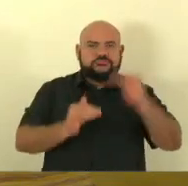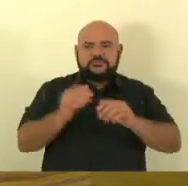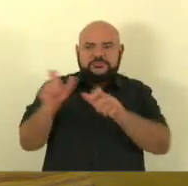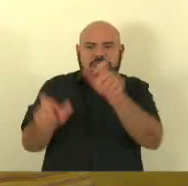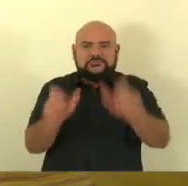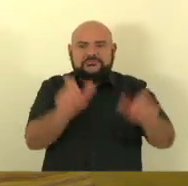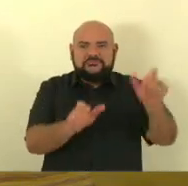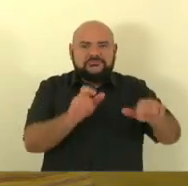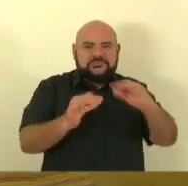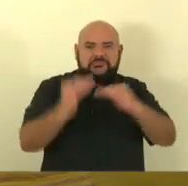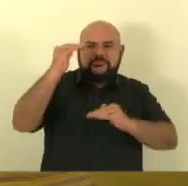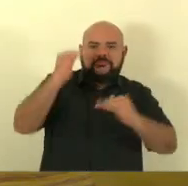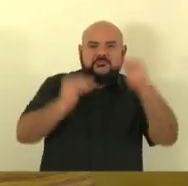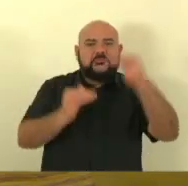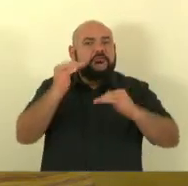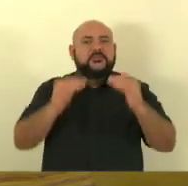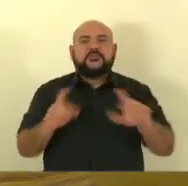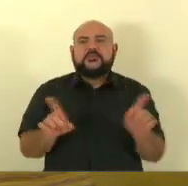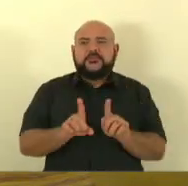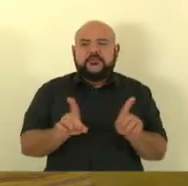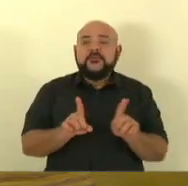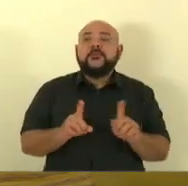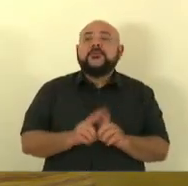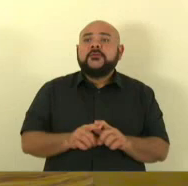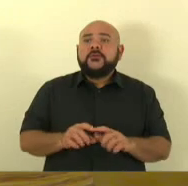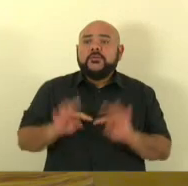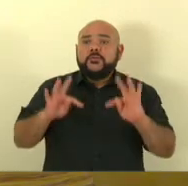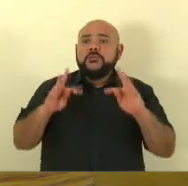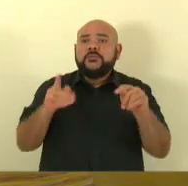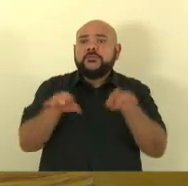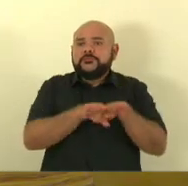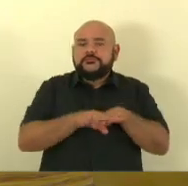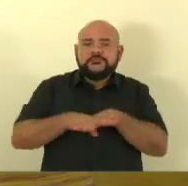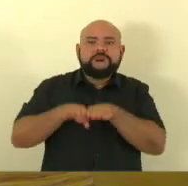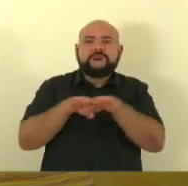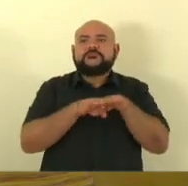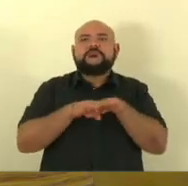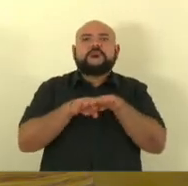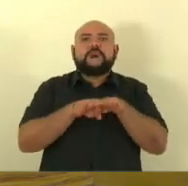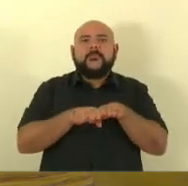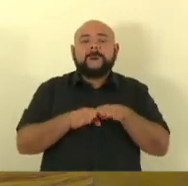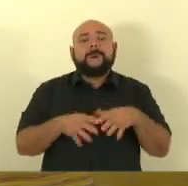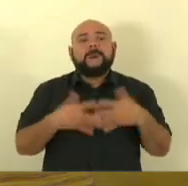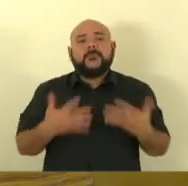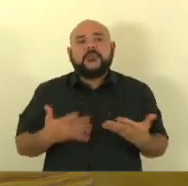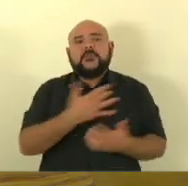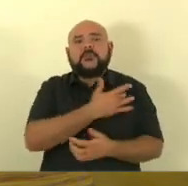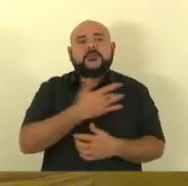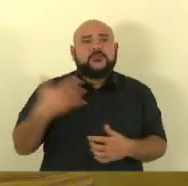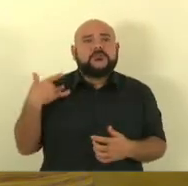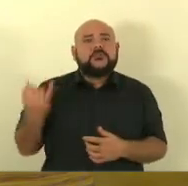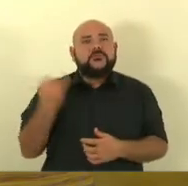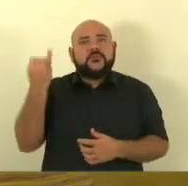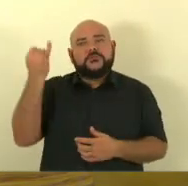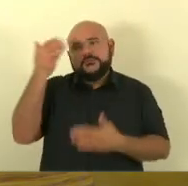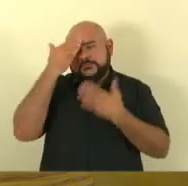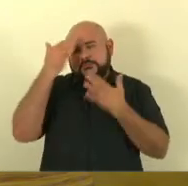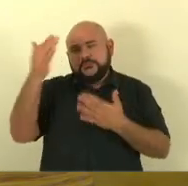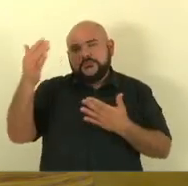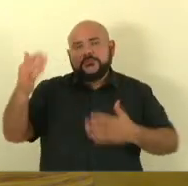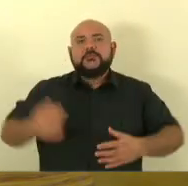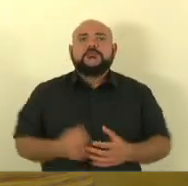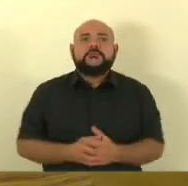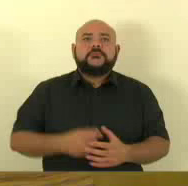subtenentes sargentos, oficiais e sim da saúde, de toda a família da segurança pública. Nosso muito obrigado, presidente. Deus